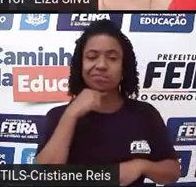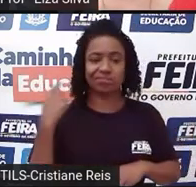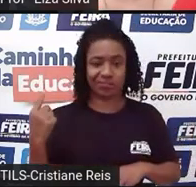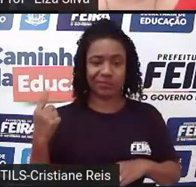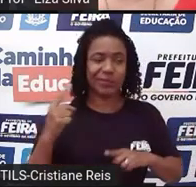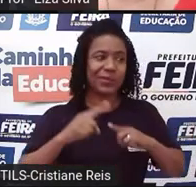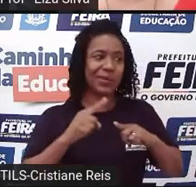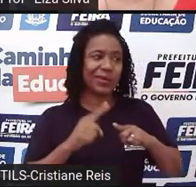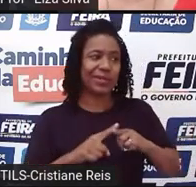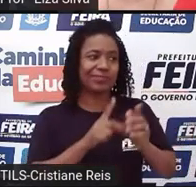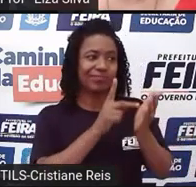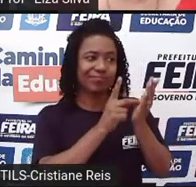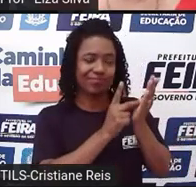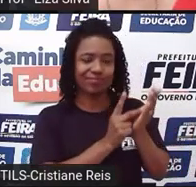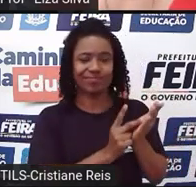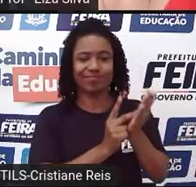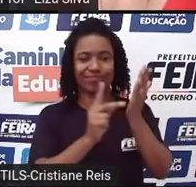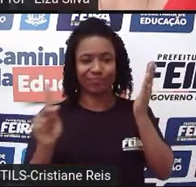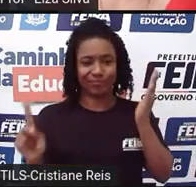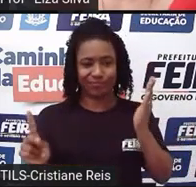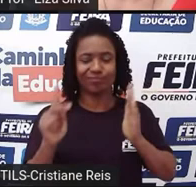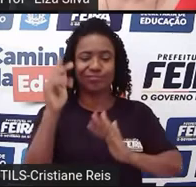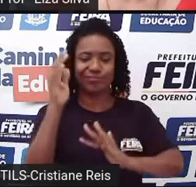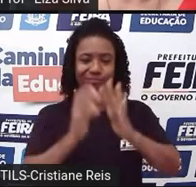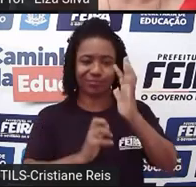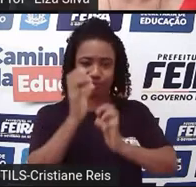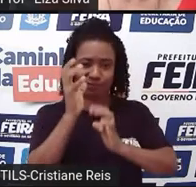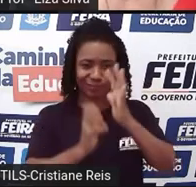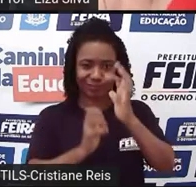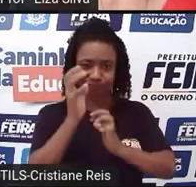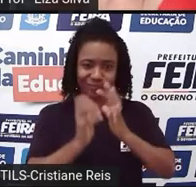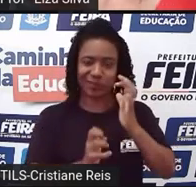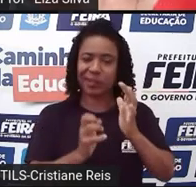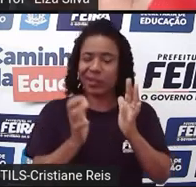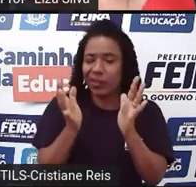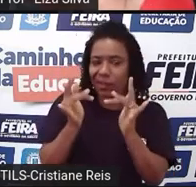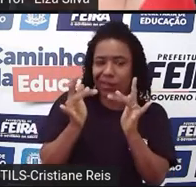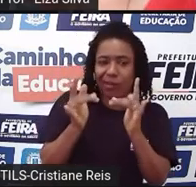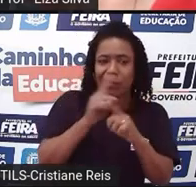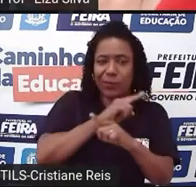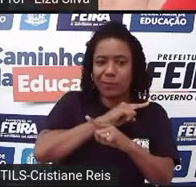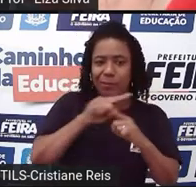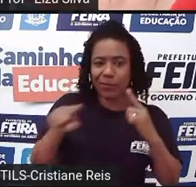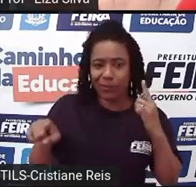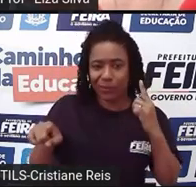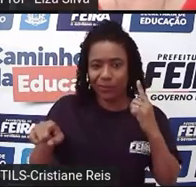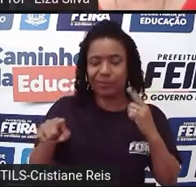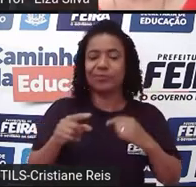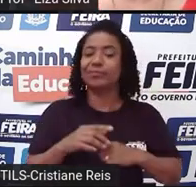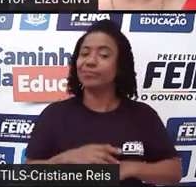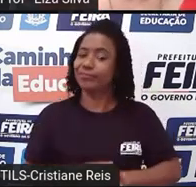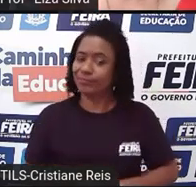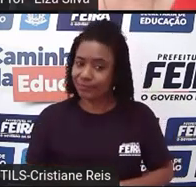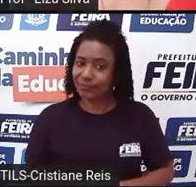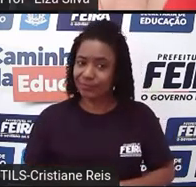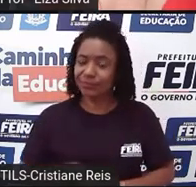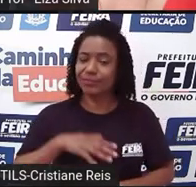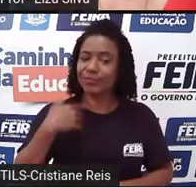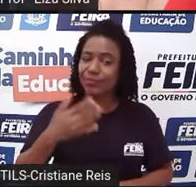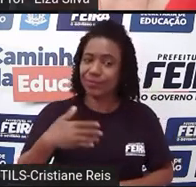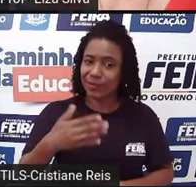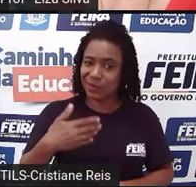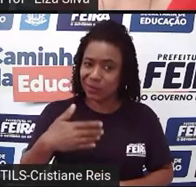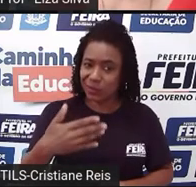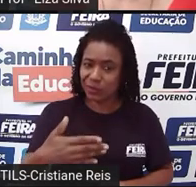do relacionamento deles e essa briga entre as famílias. Depois, nós vamos ver que Romeu, ele se